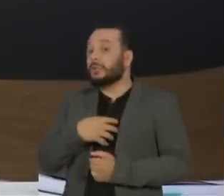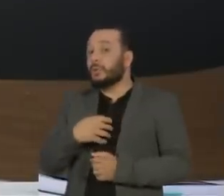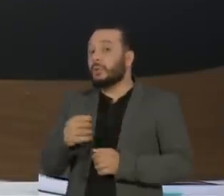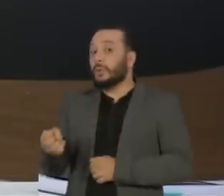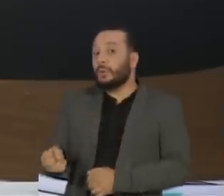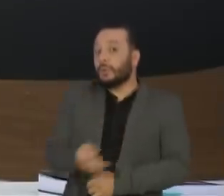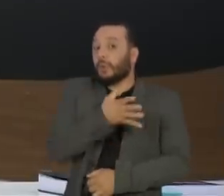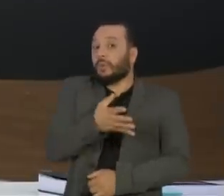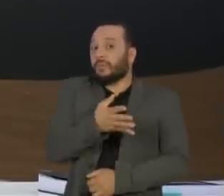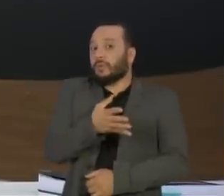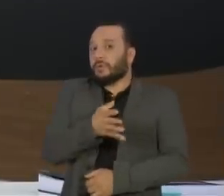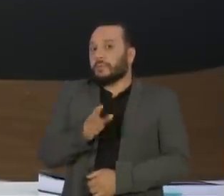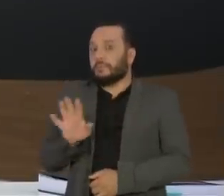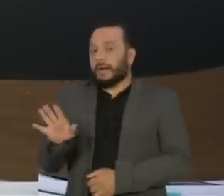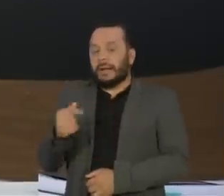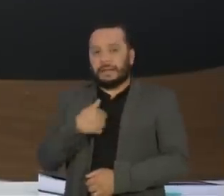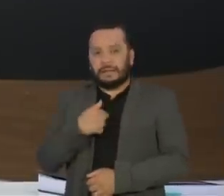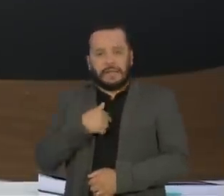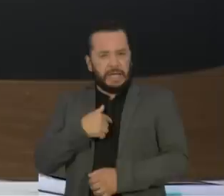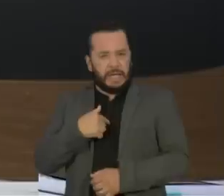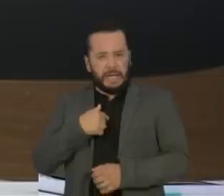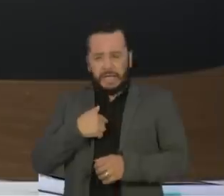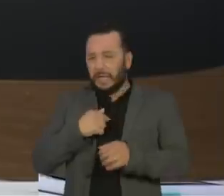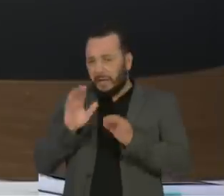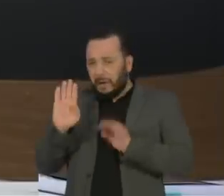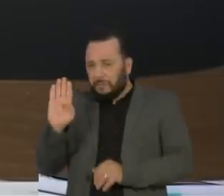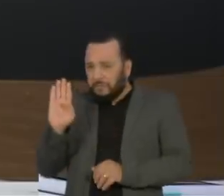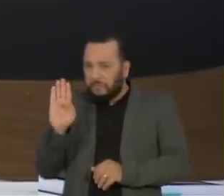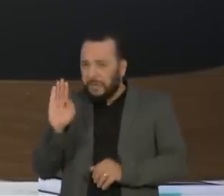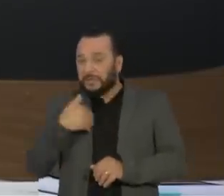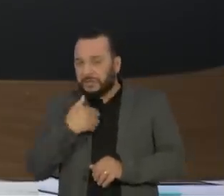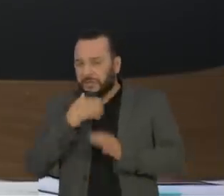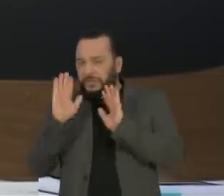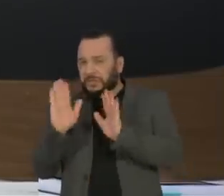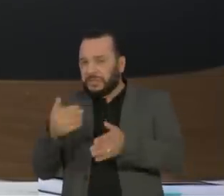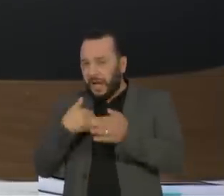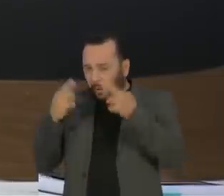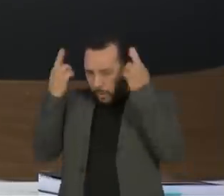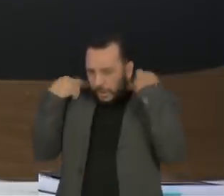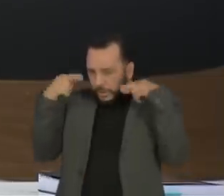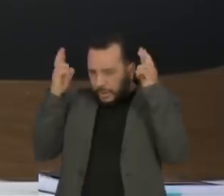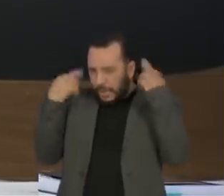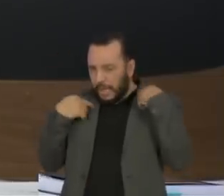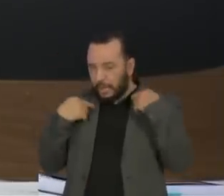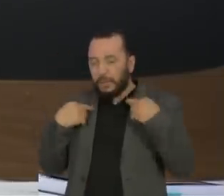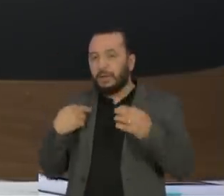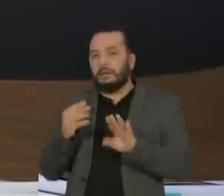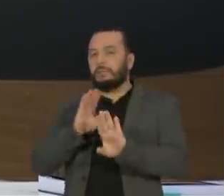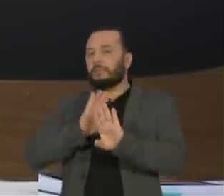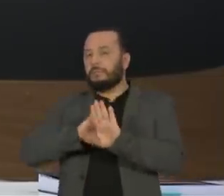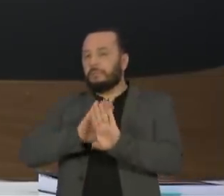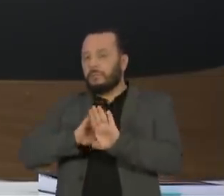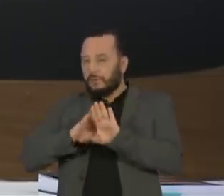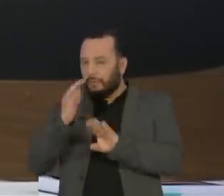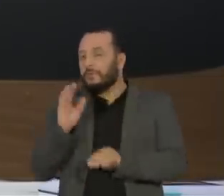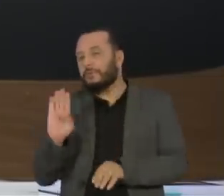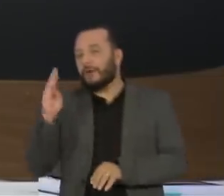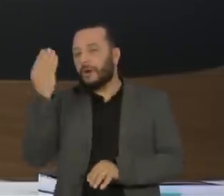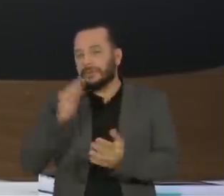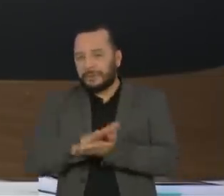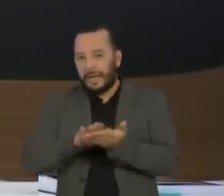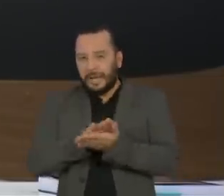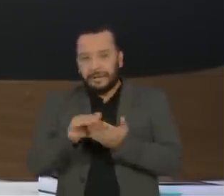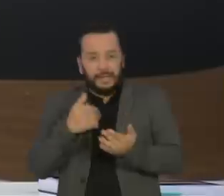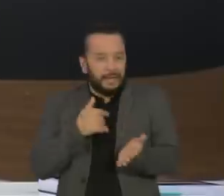procurou se mostrar como um lobo em pé de cordeiro. Suas polêmicas ele compra, sem disfarçar e sem se fingir de